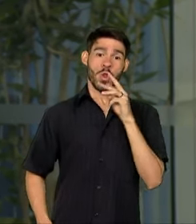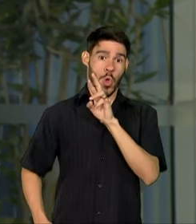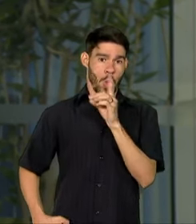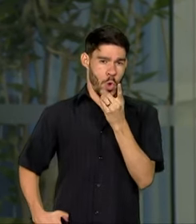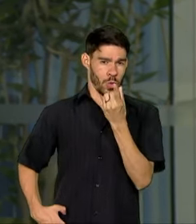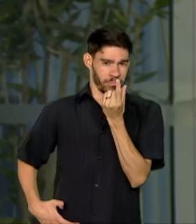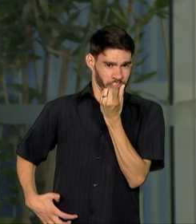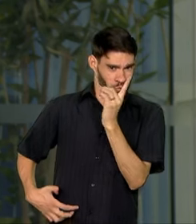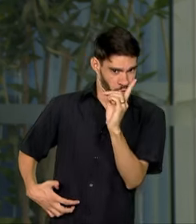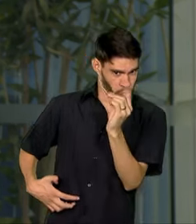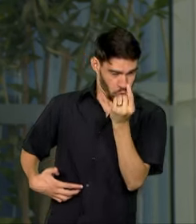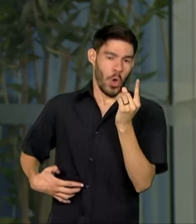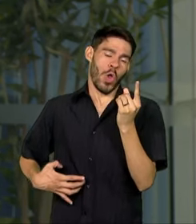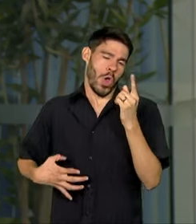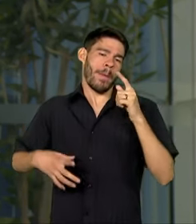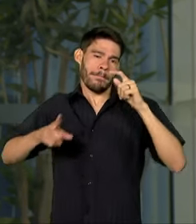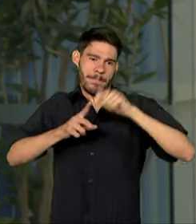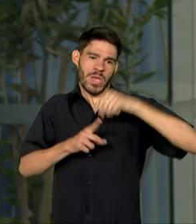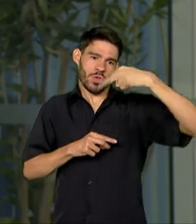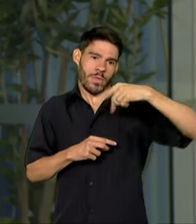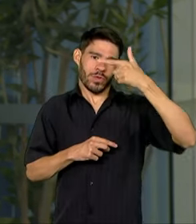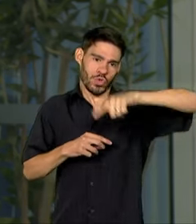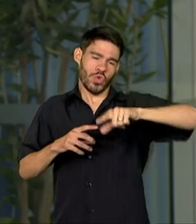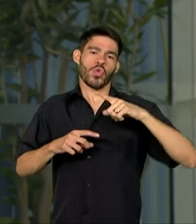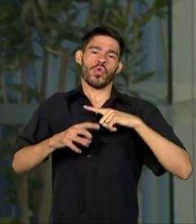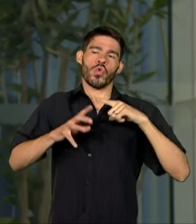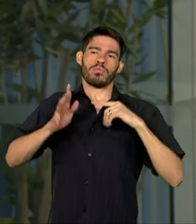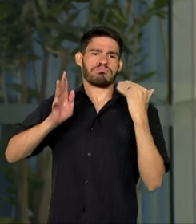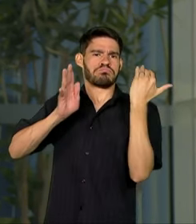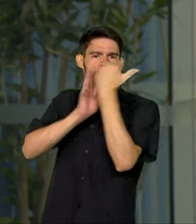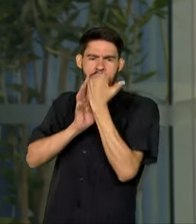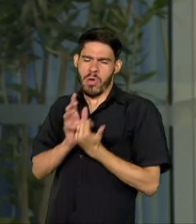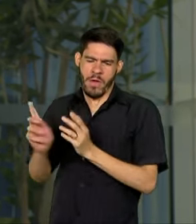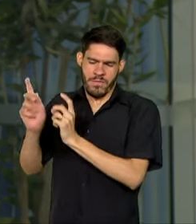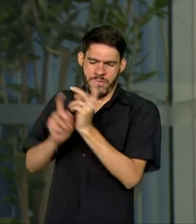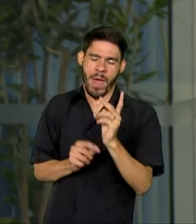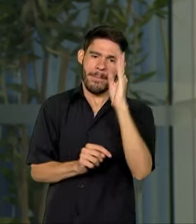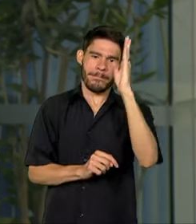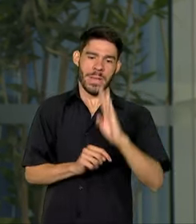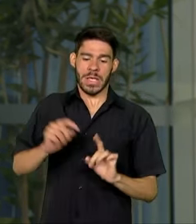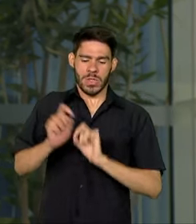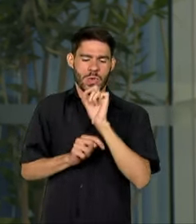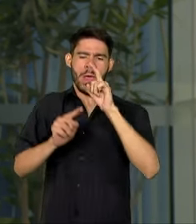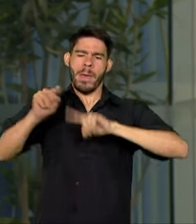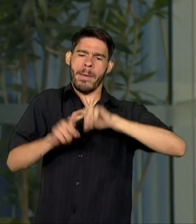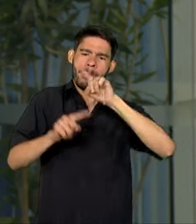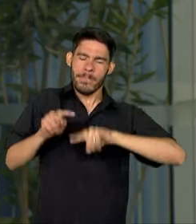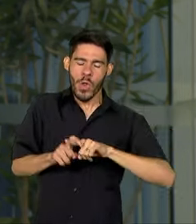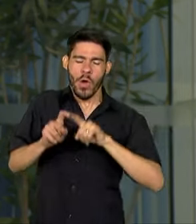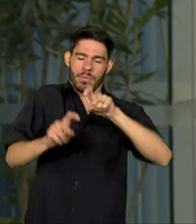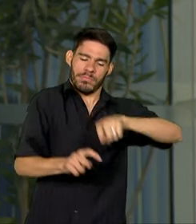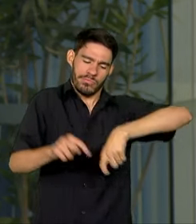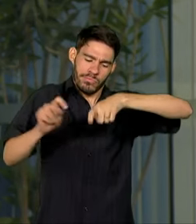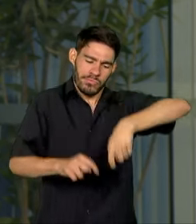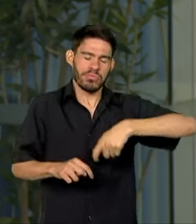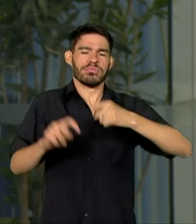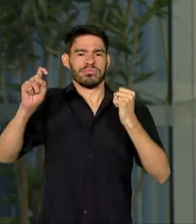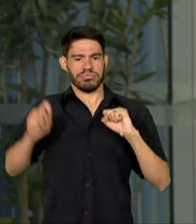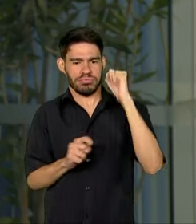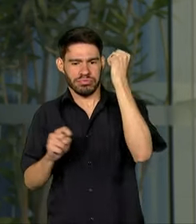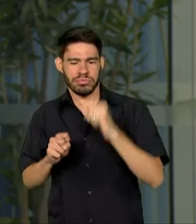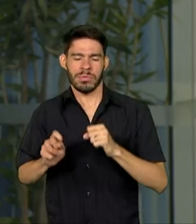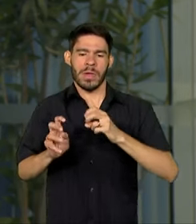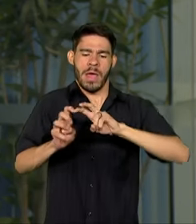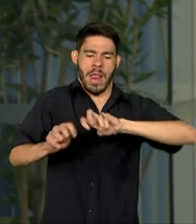uma vez, no mês de novembro, os produtos que lideraram a lista de exportações brasileiras são aqueles produtos da agropecuária, da indústria